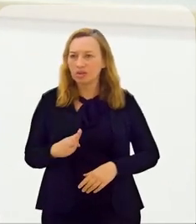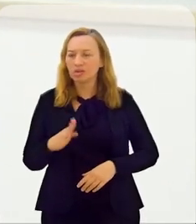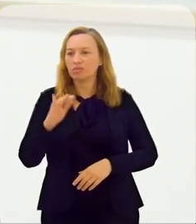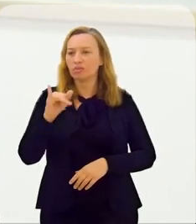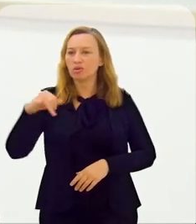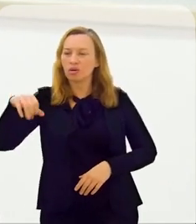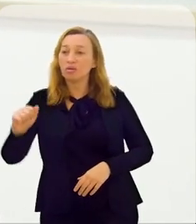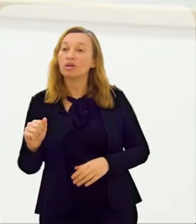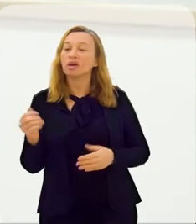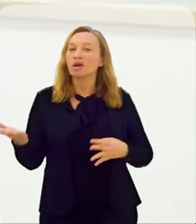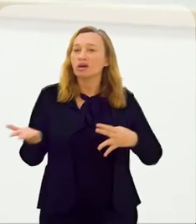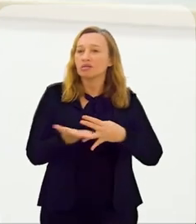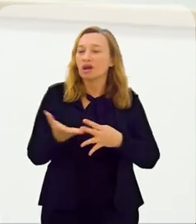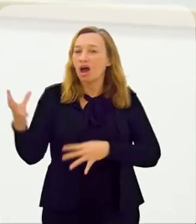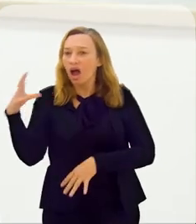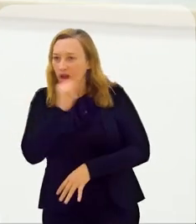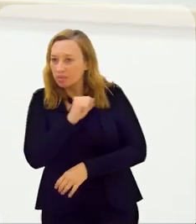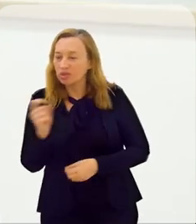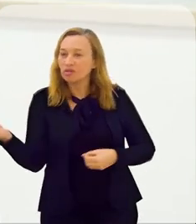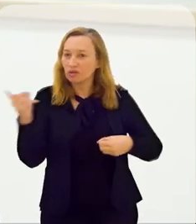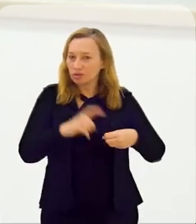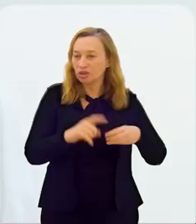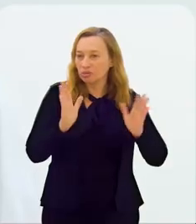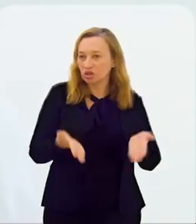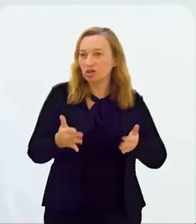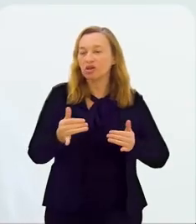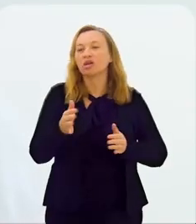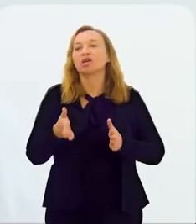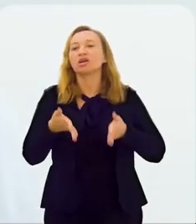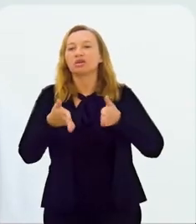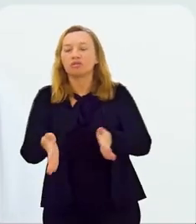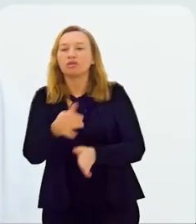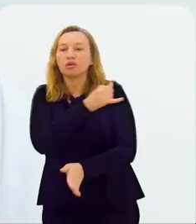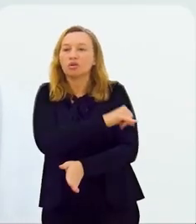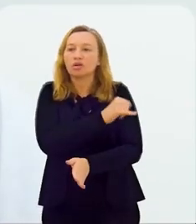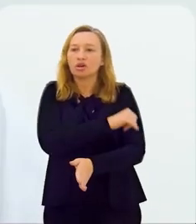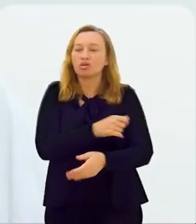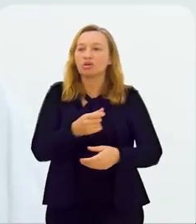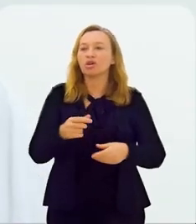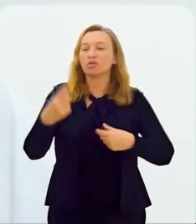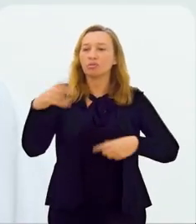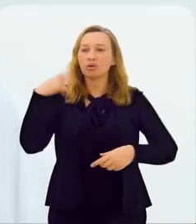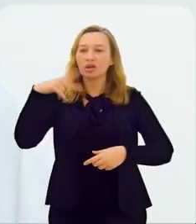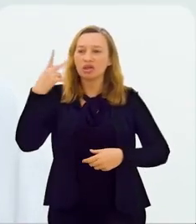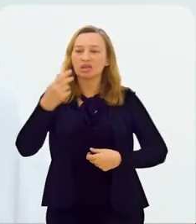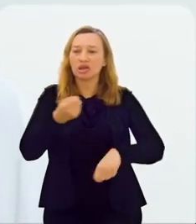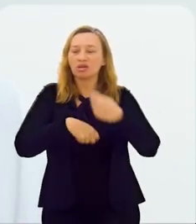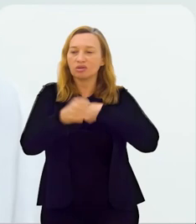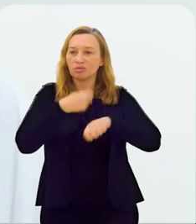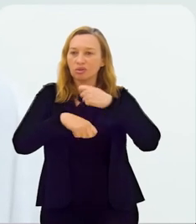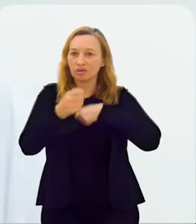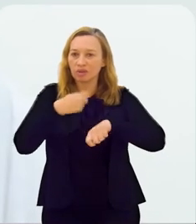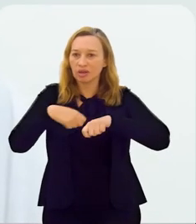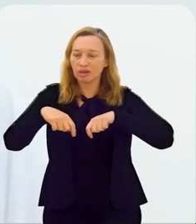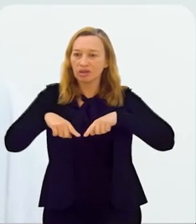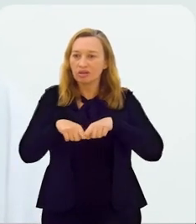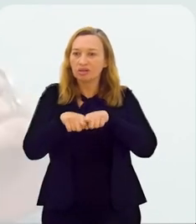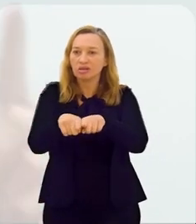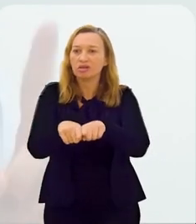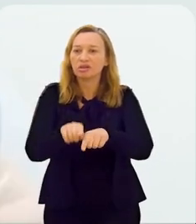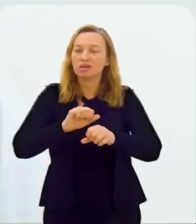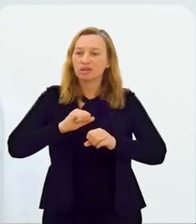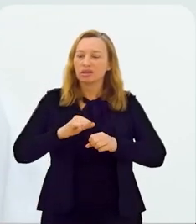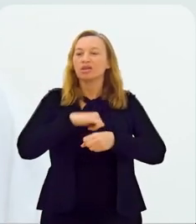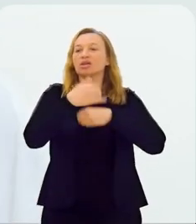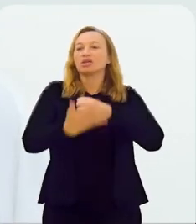no nosso território, nos nossos biomas. A gente vai fazer um rápido intervalo e voltamos já em foco aqui em política e economia,